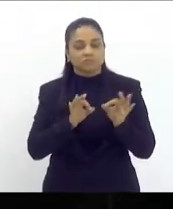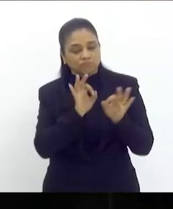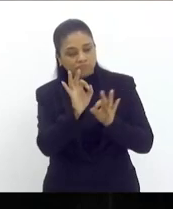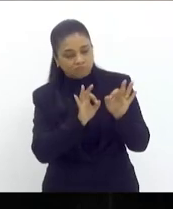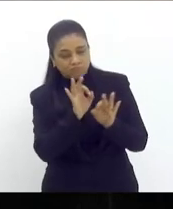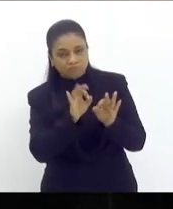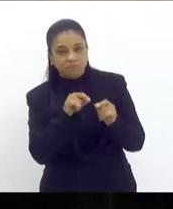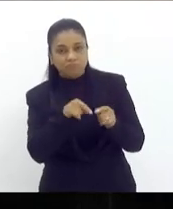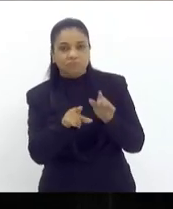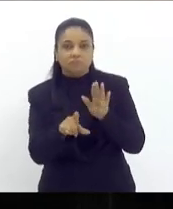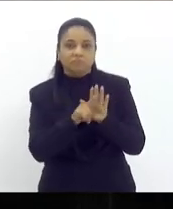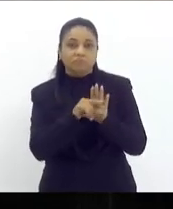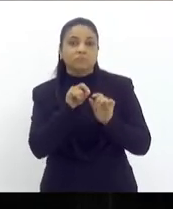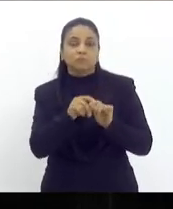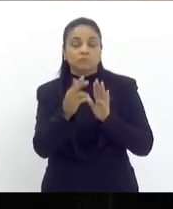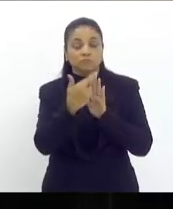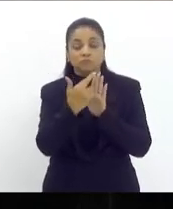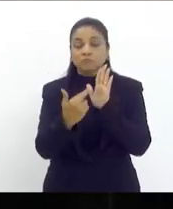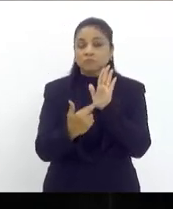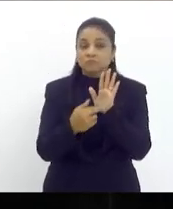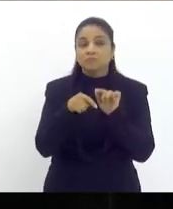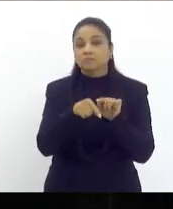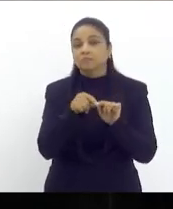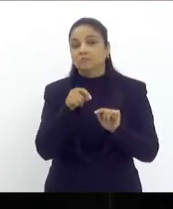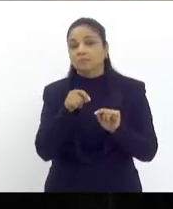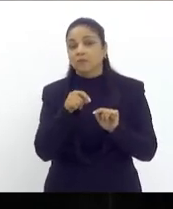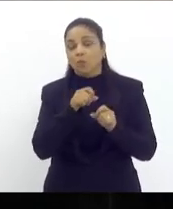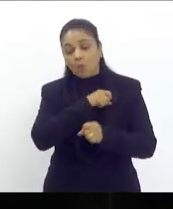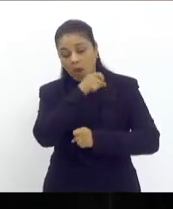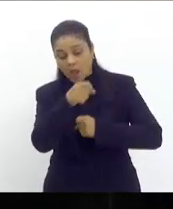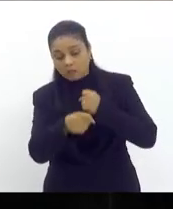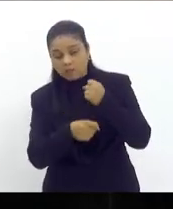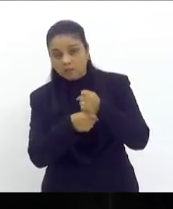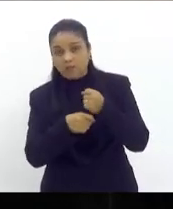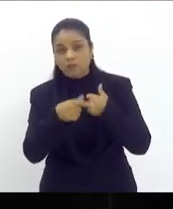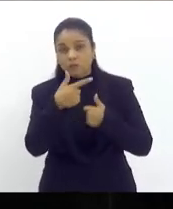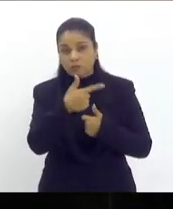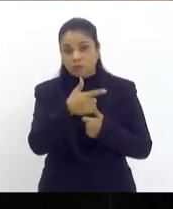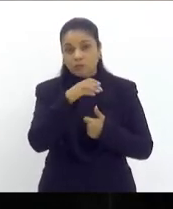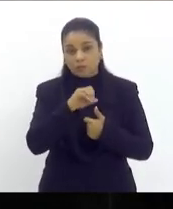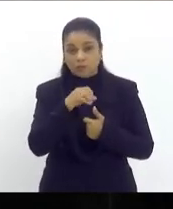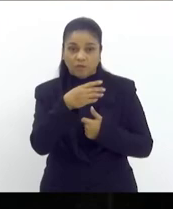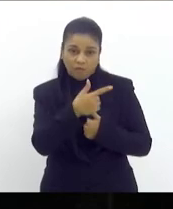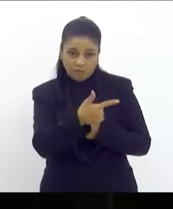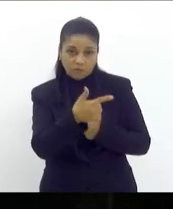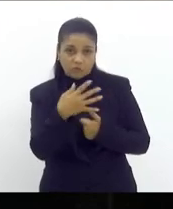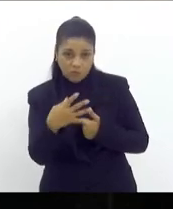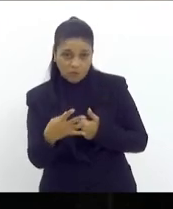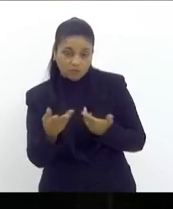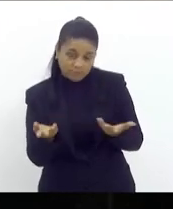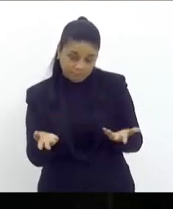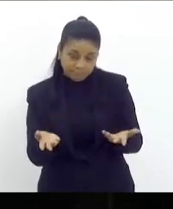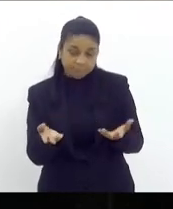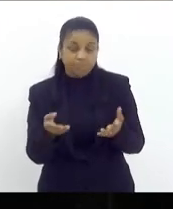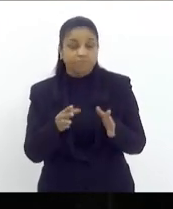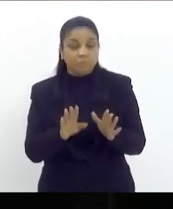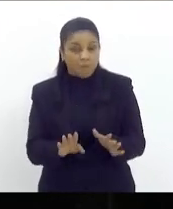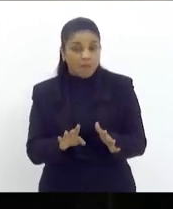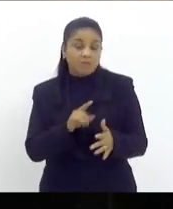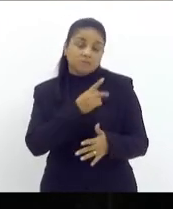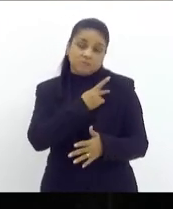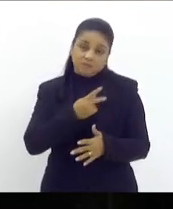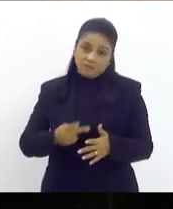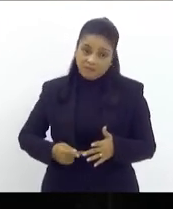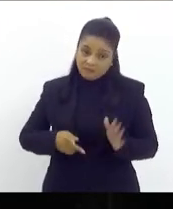regime prevê que isso seja feito ano que vem em 2024 mas não acaba isso senhora presidente